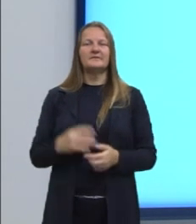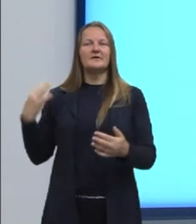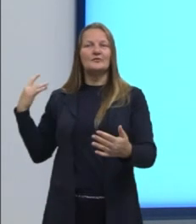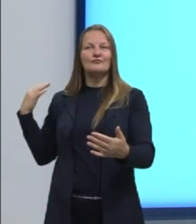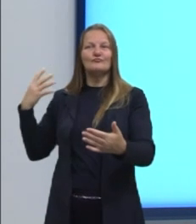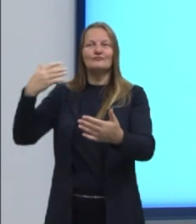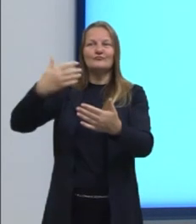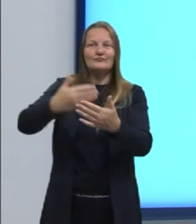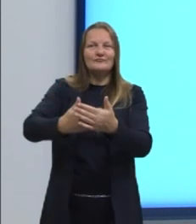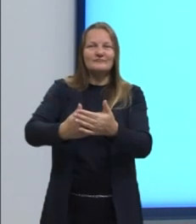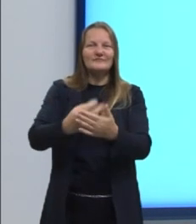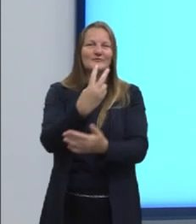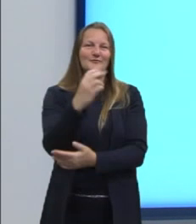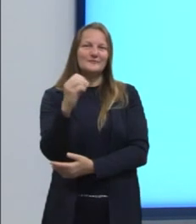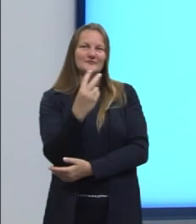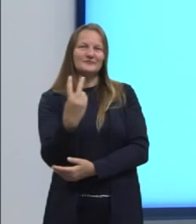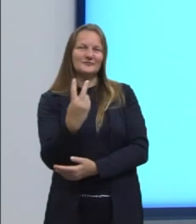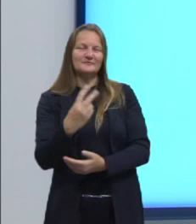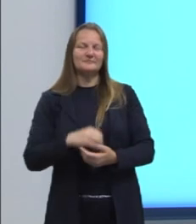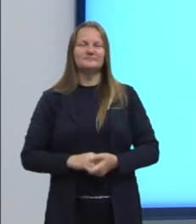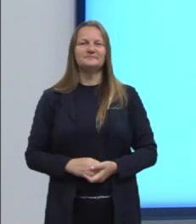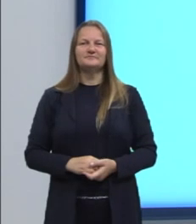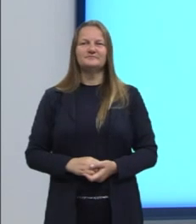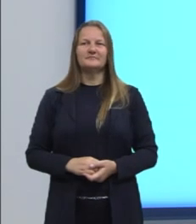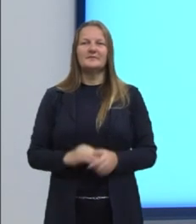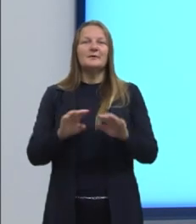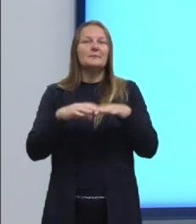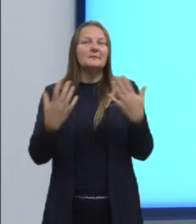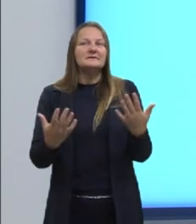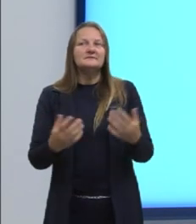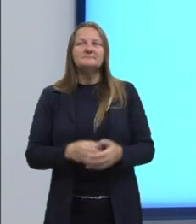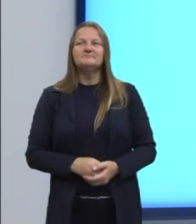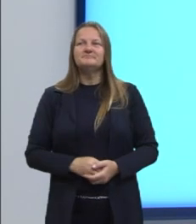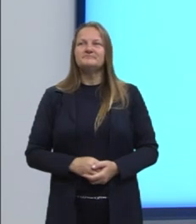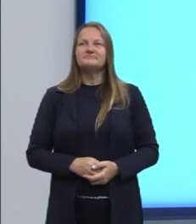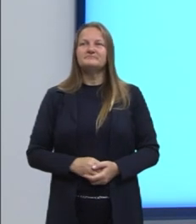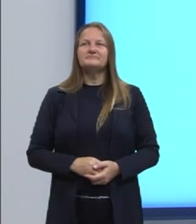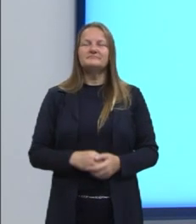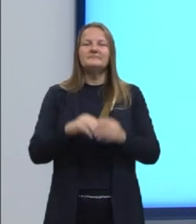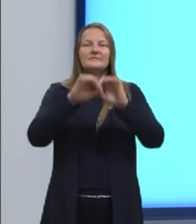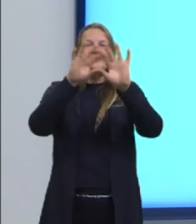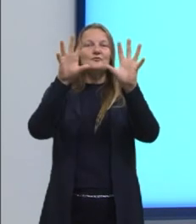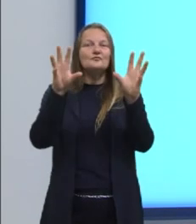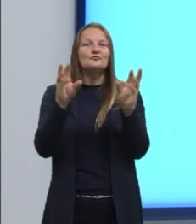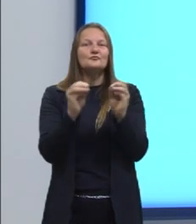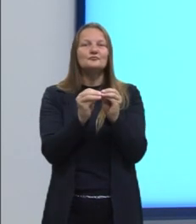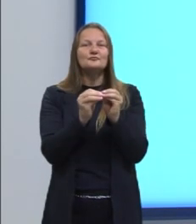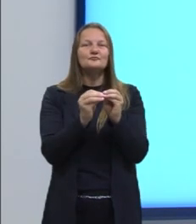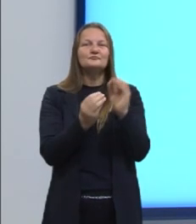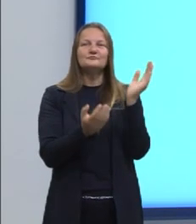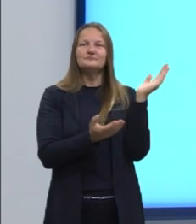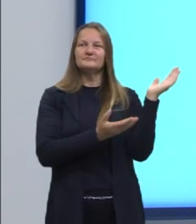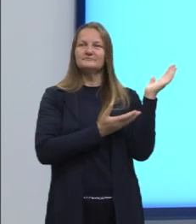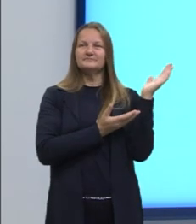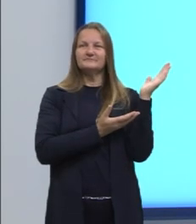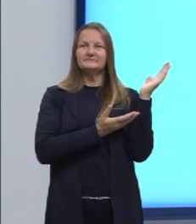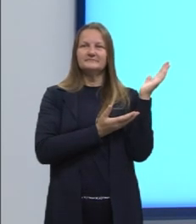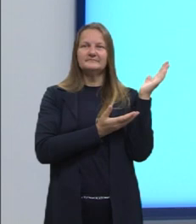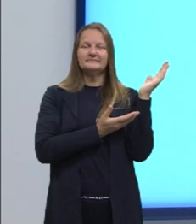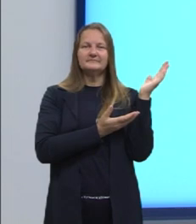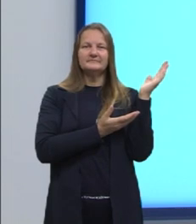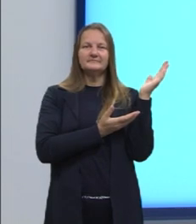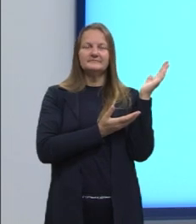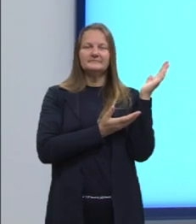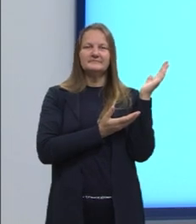desse ano, né? Mas aí, gente, aqui eu trouxe esse outro resuminho, né?